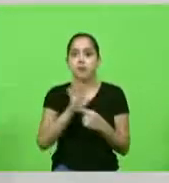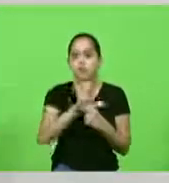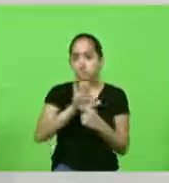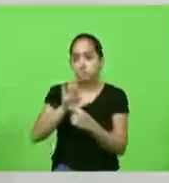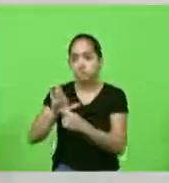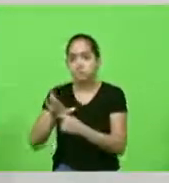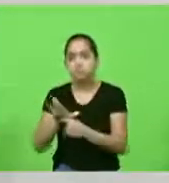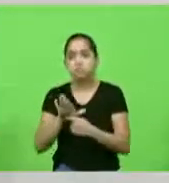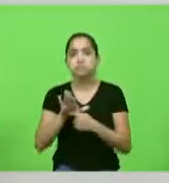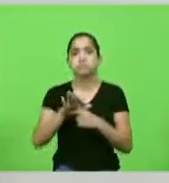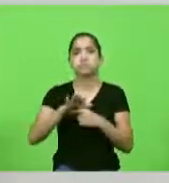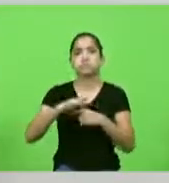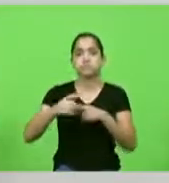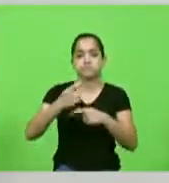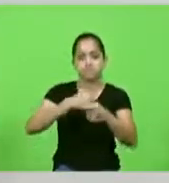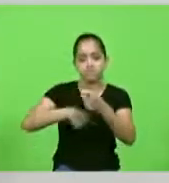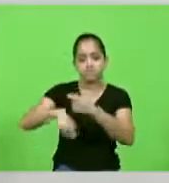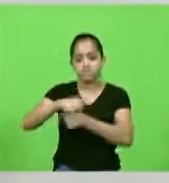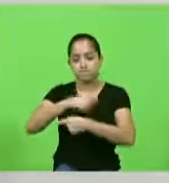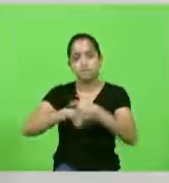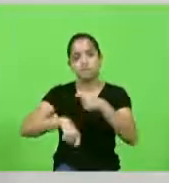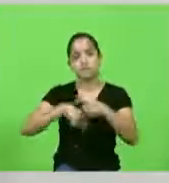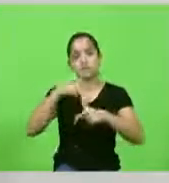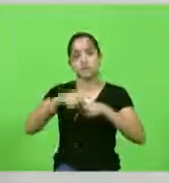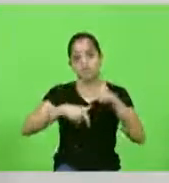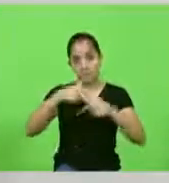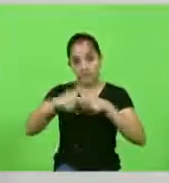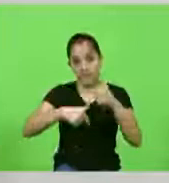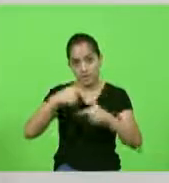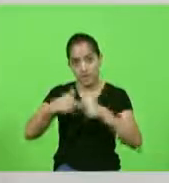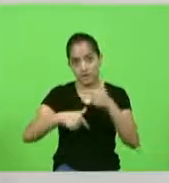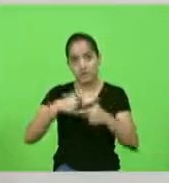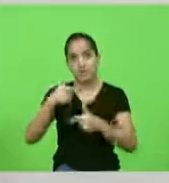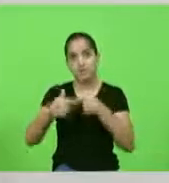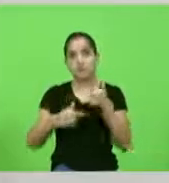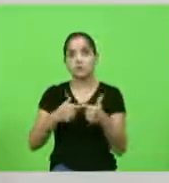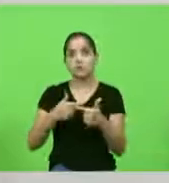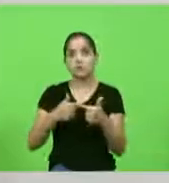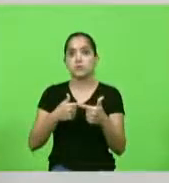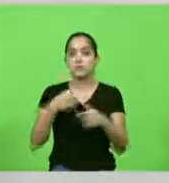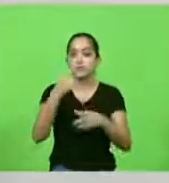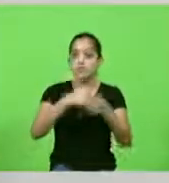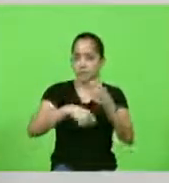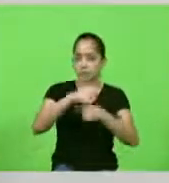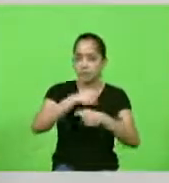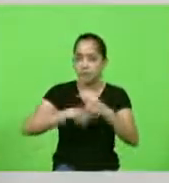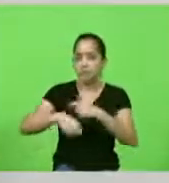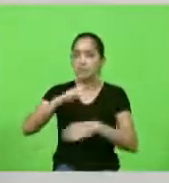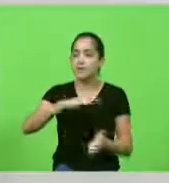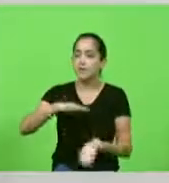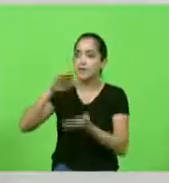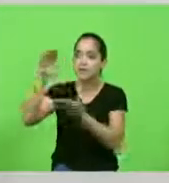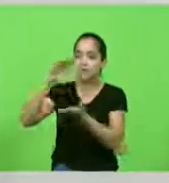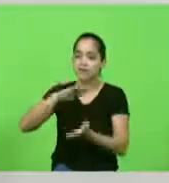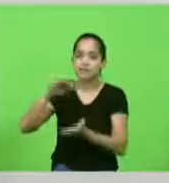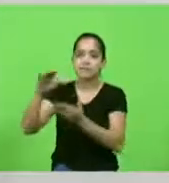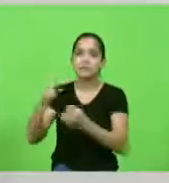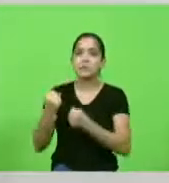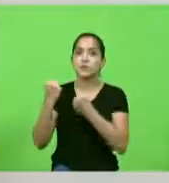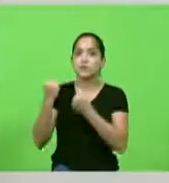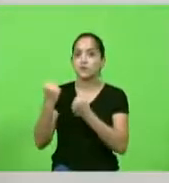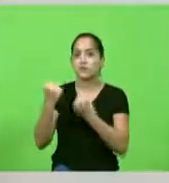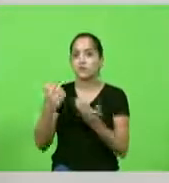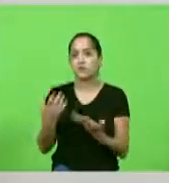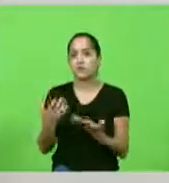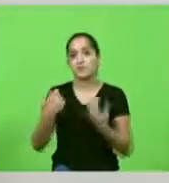geram muitos empregos e fazem com que a nossa economia e nossa exportação se mantenha forte e para